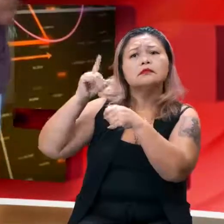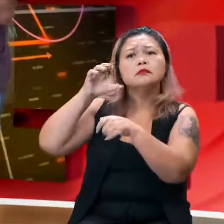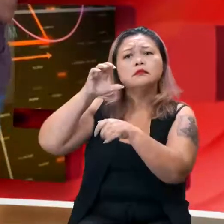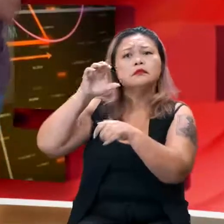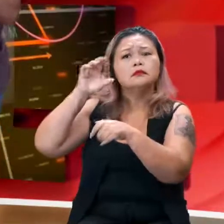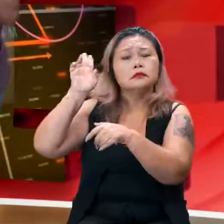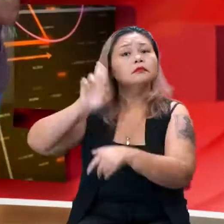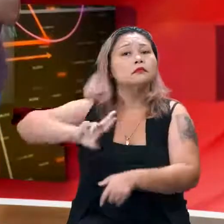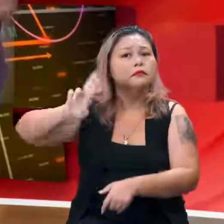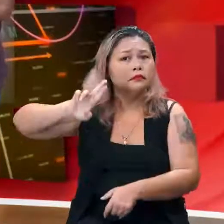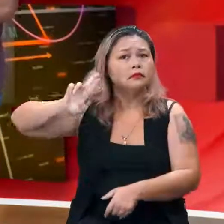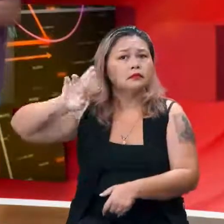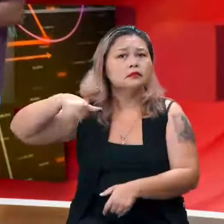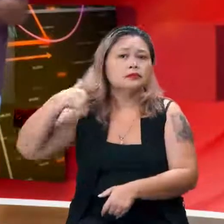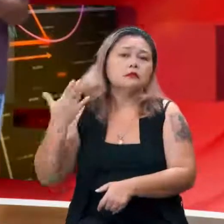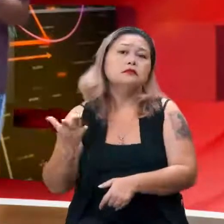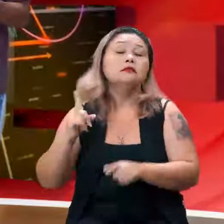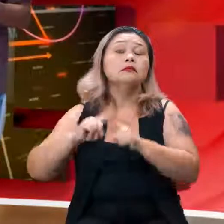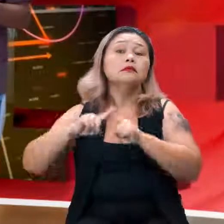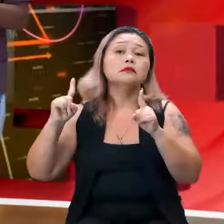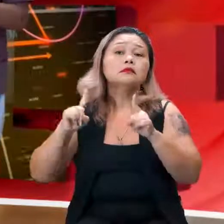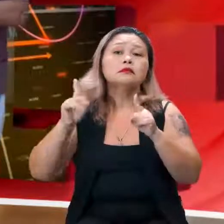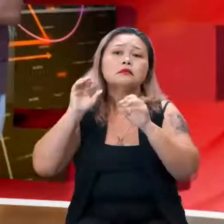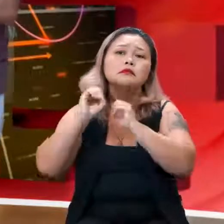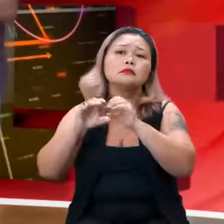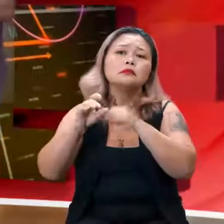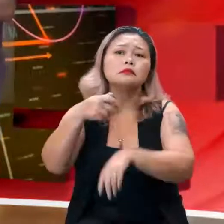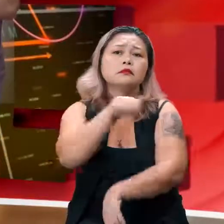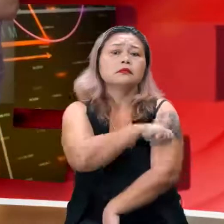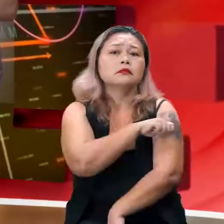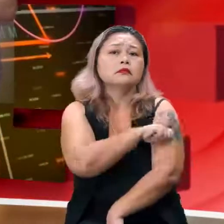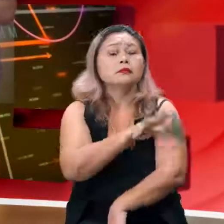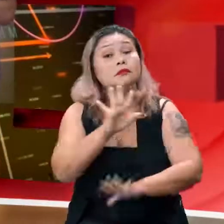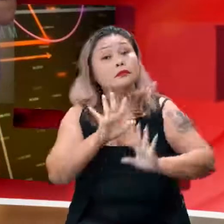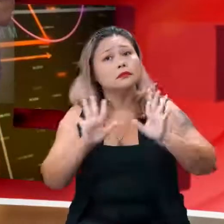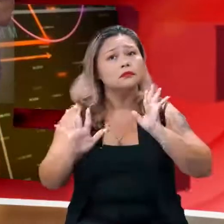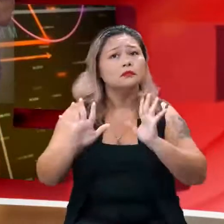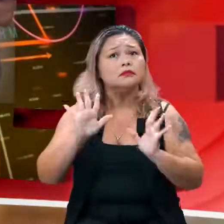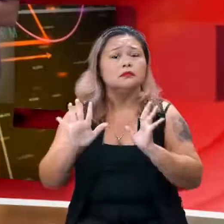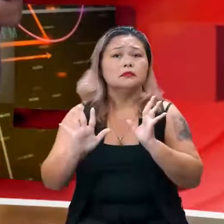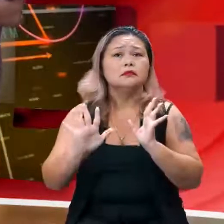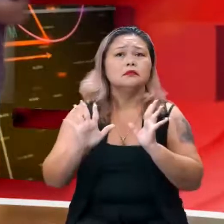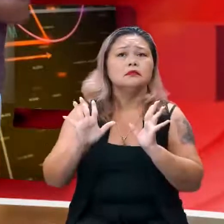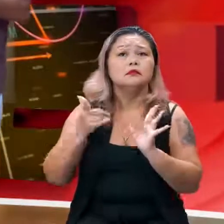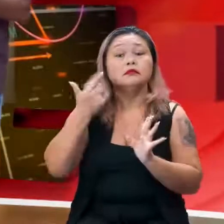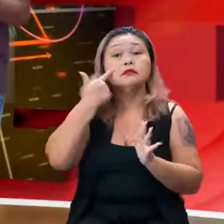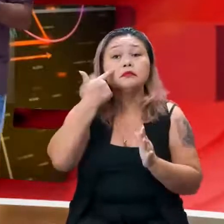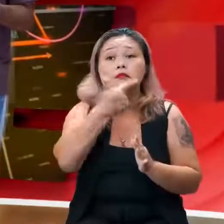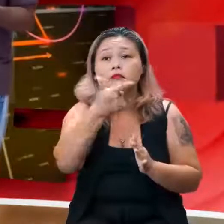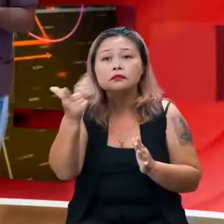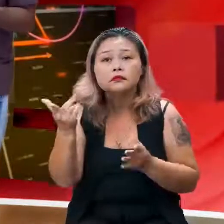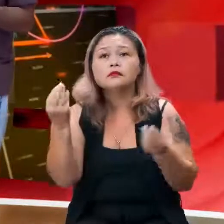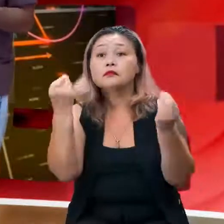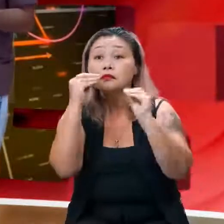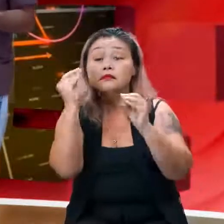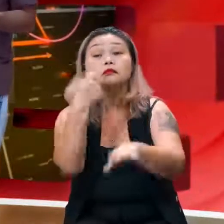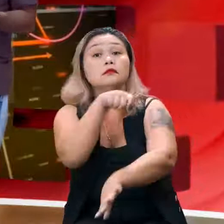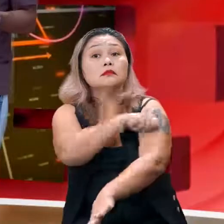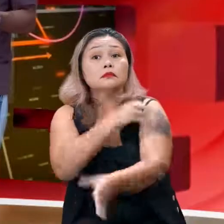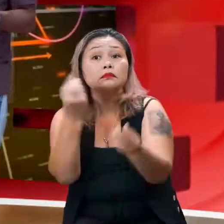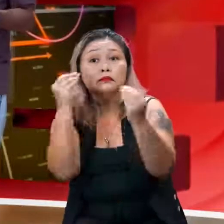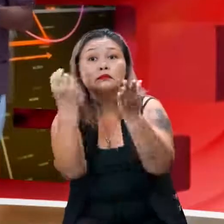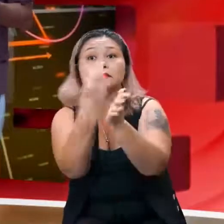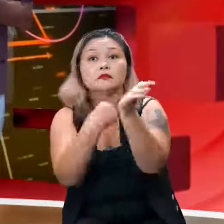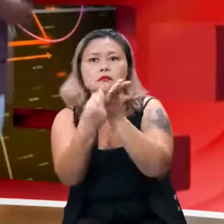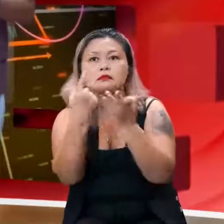já usamos automaticamente, mas que para ensinar para o aluno, eu acho meio assim... Quando a gente vê já que no mapa mental de um aluno, ele colocou essa